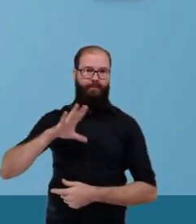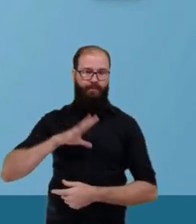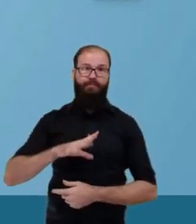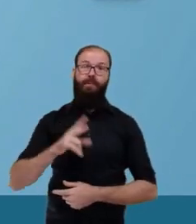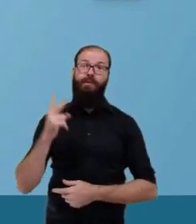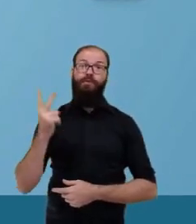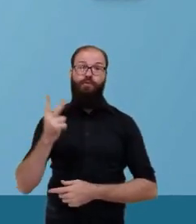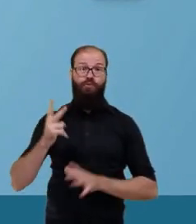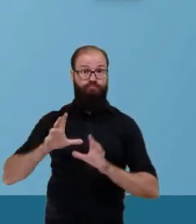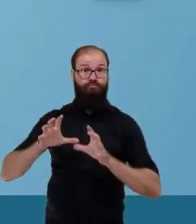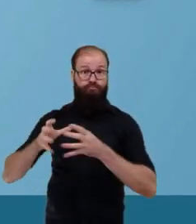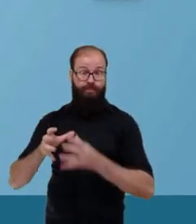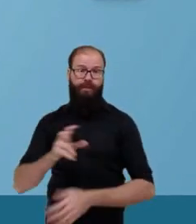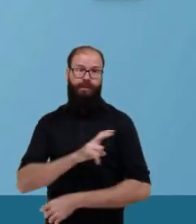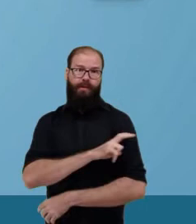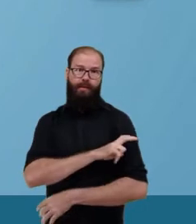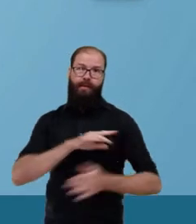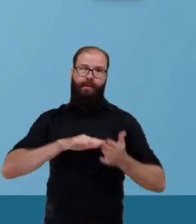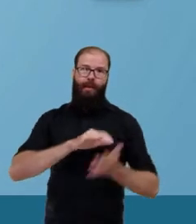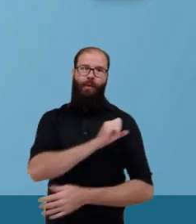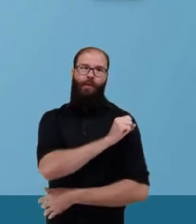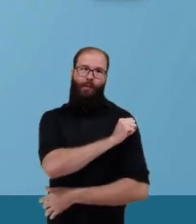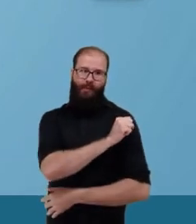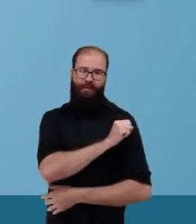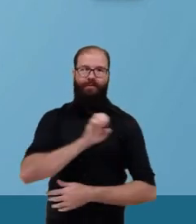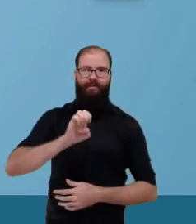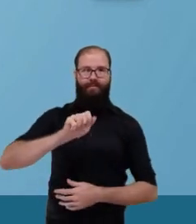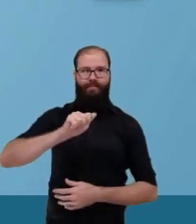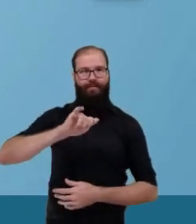de quinta a oitava série da EAJA.